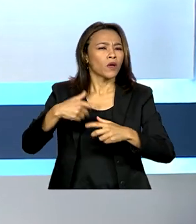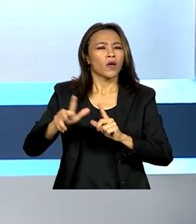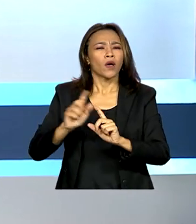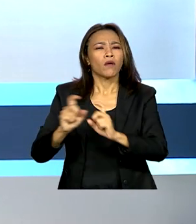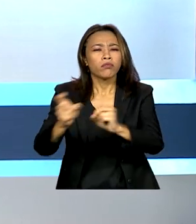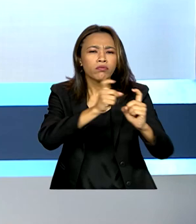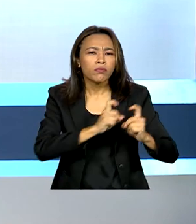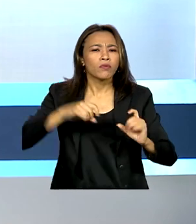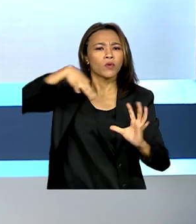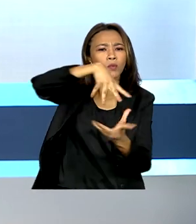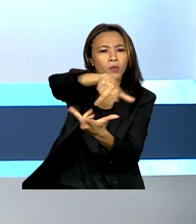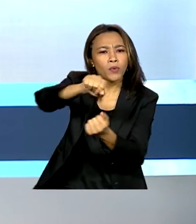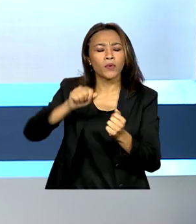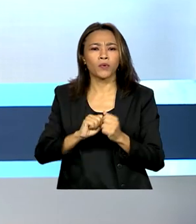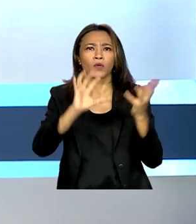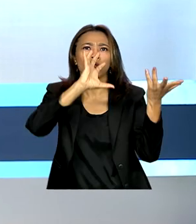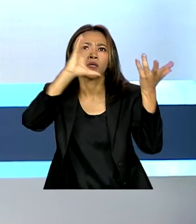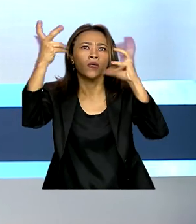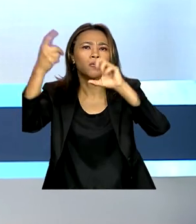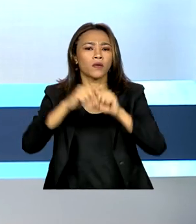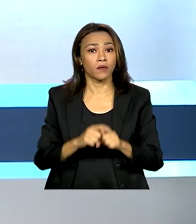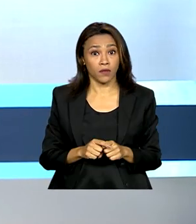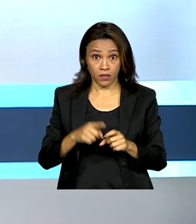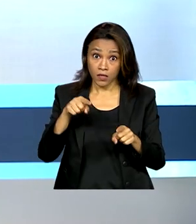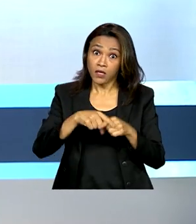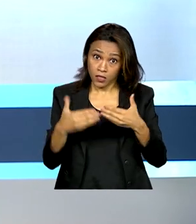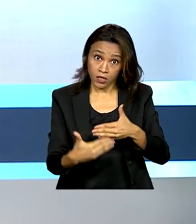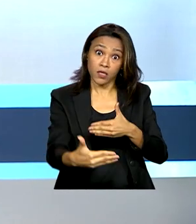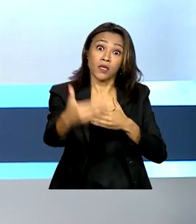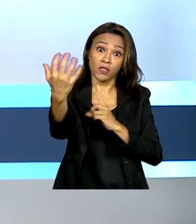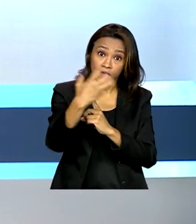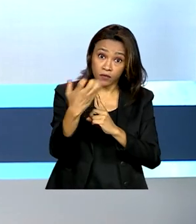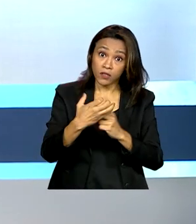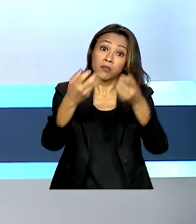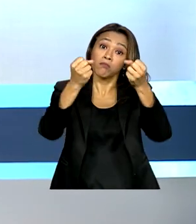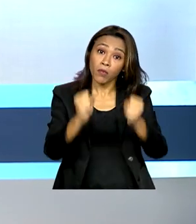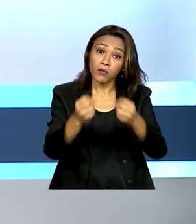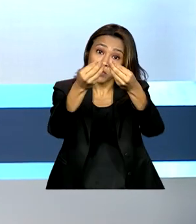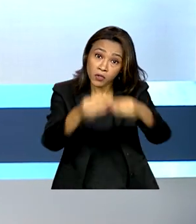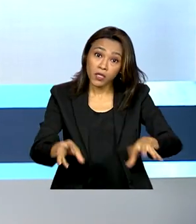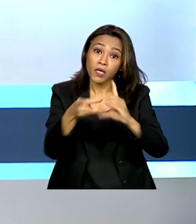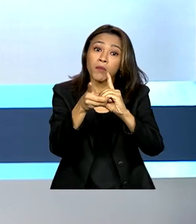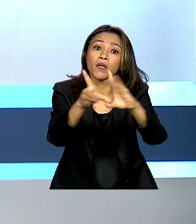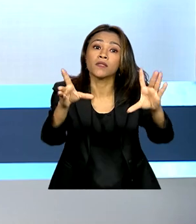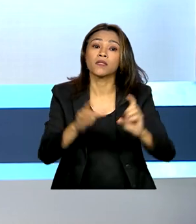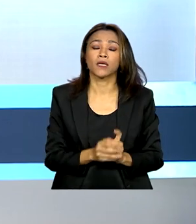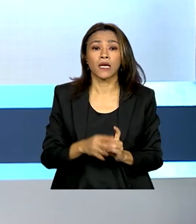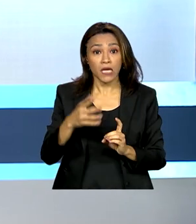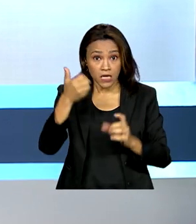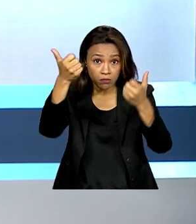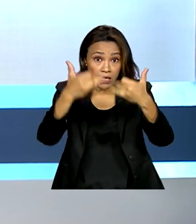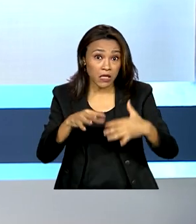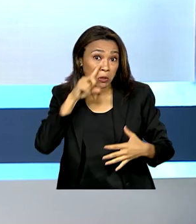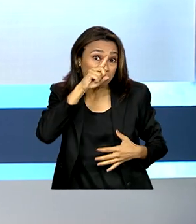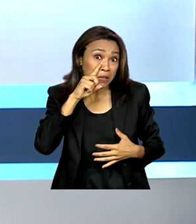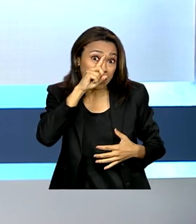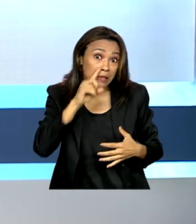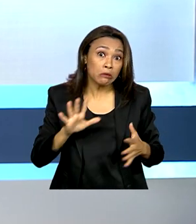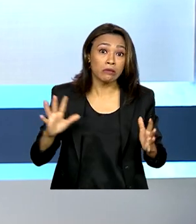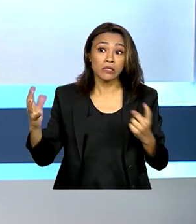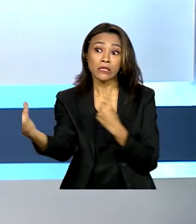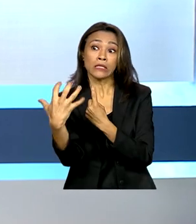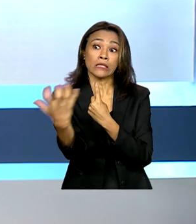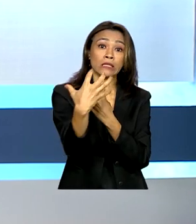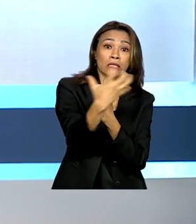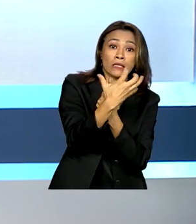mudanças climáticas e riscos à democracia. Ambos concordaram que o perigo paira sobre a democracia em